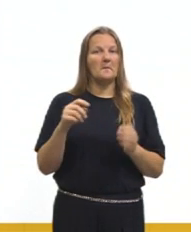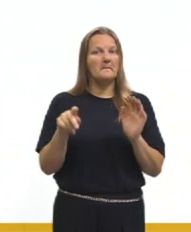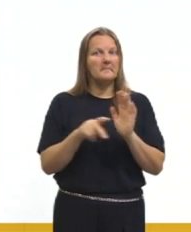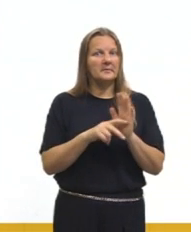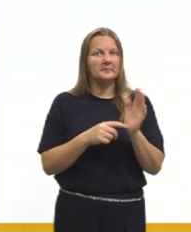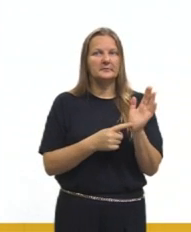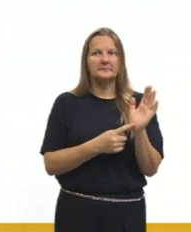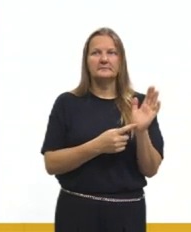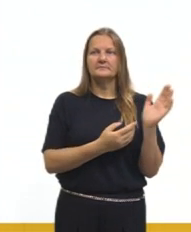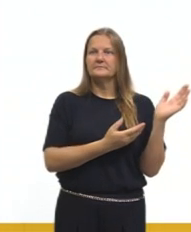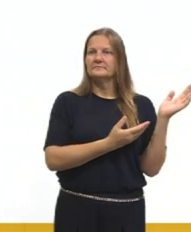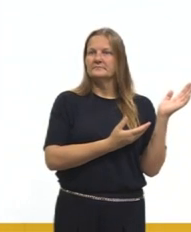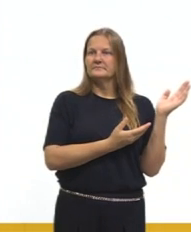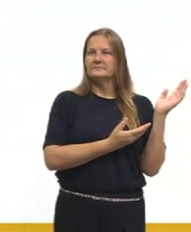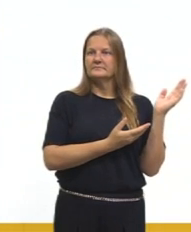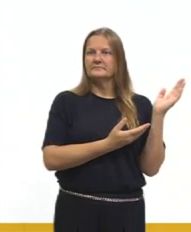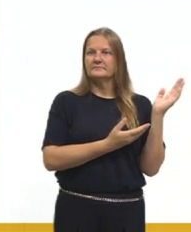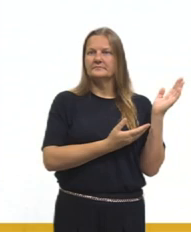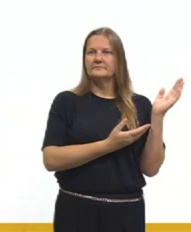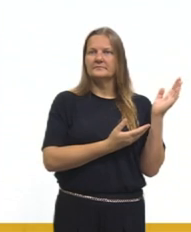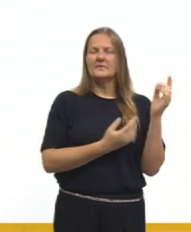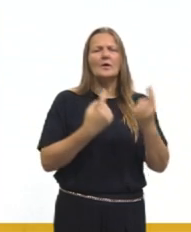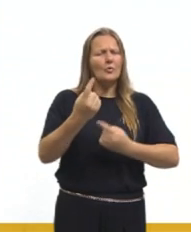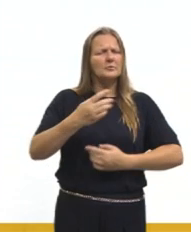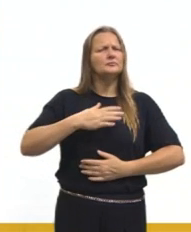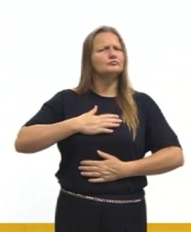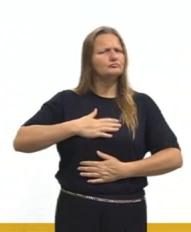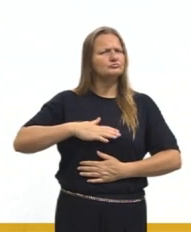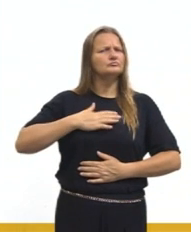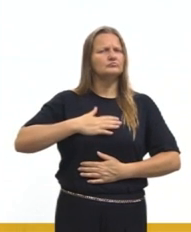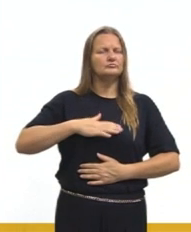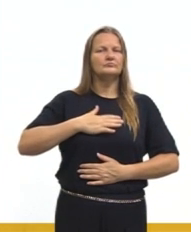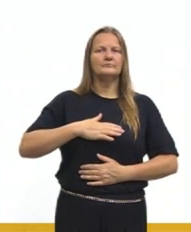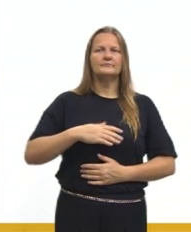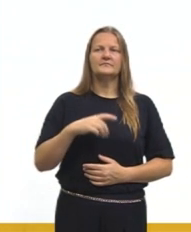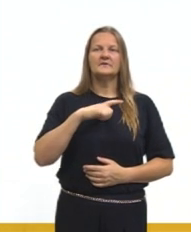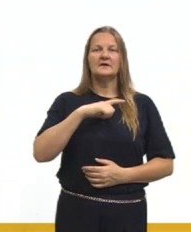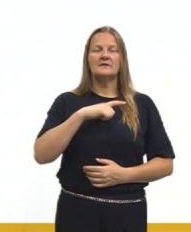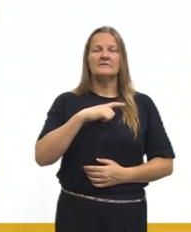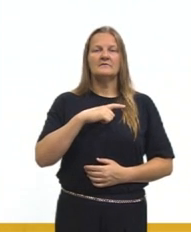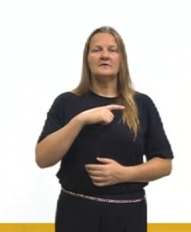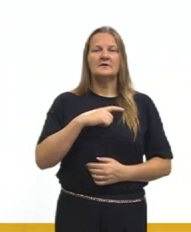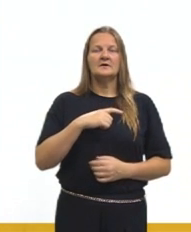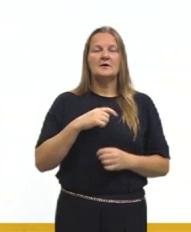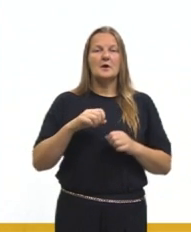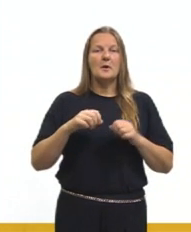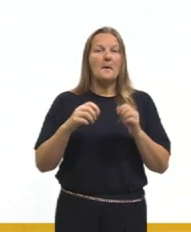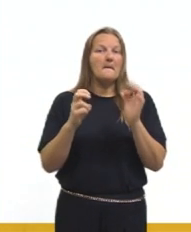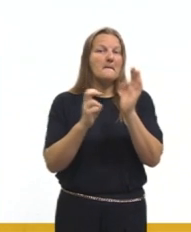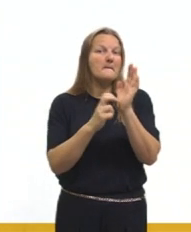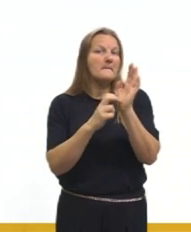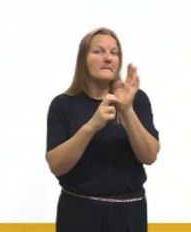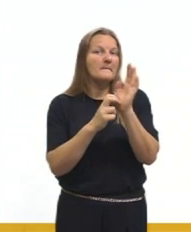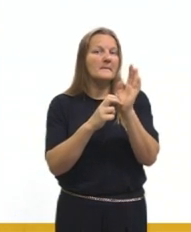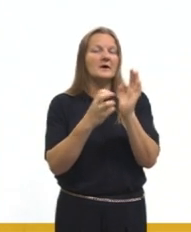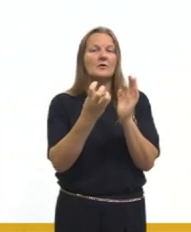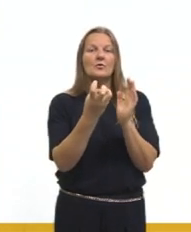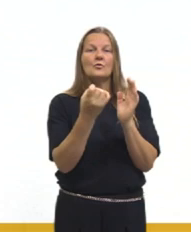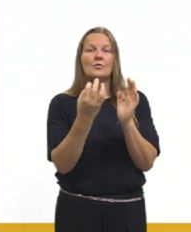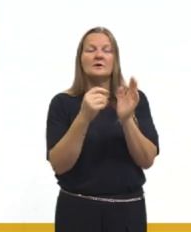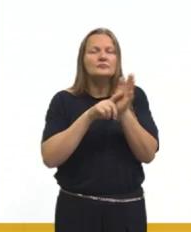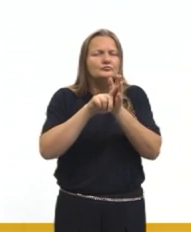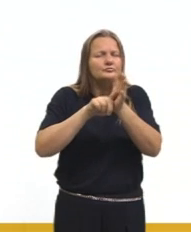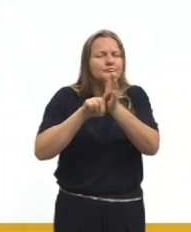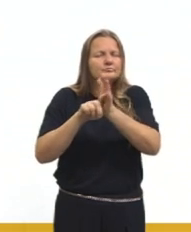identificar algumas questões que foram bem tranquilas. Ali, gente teve da agência bancária, o dígito, o verificador.